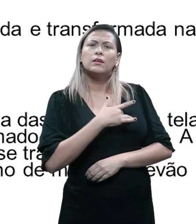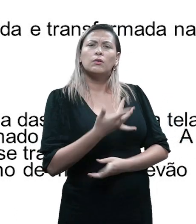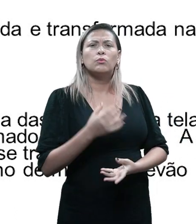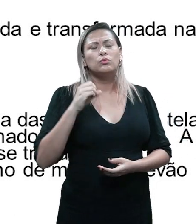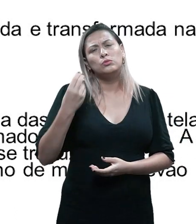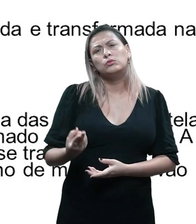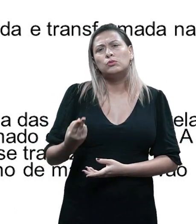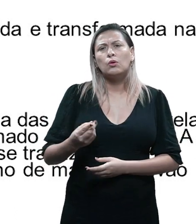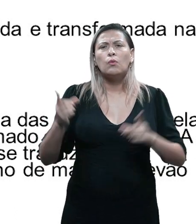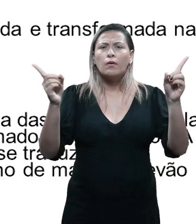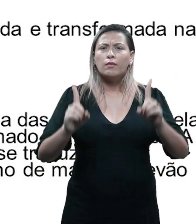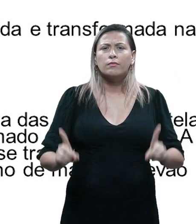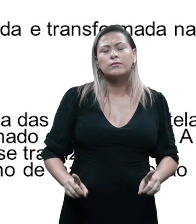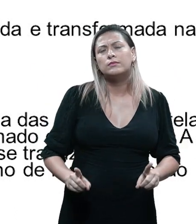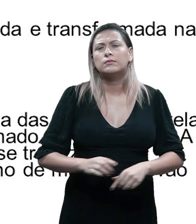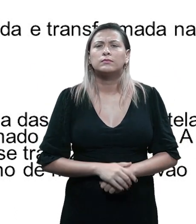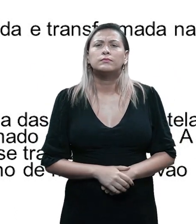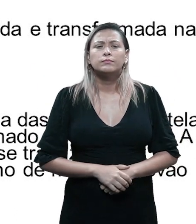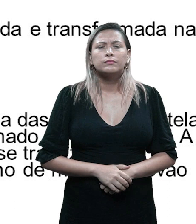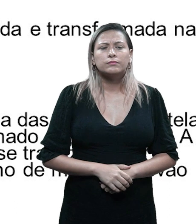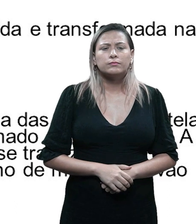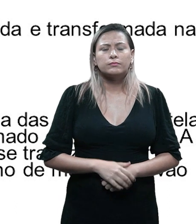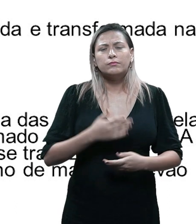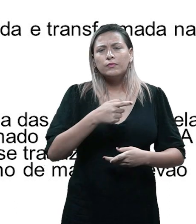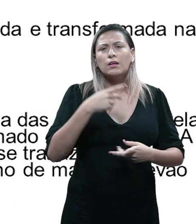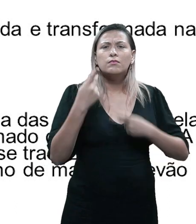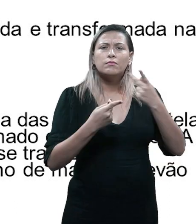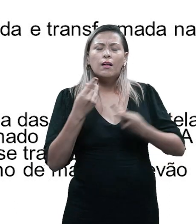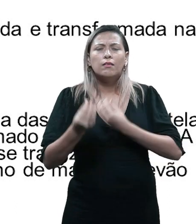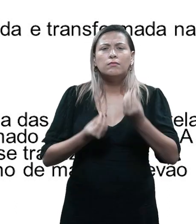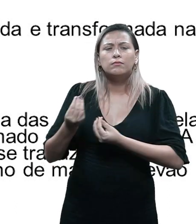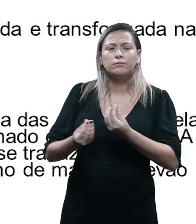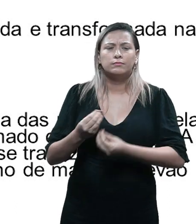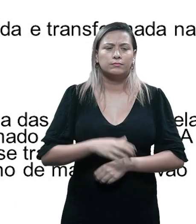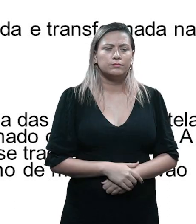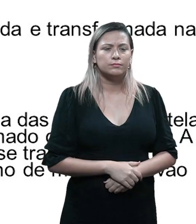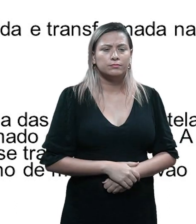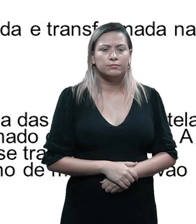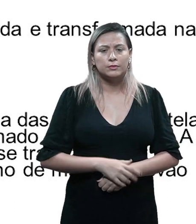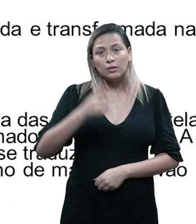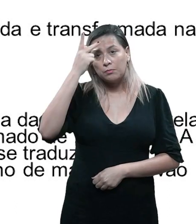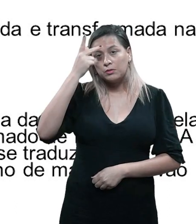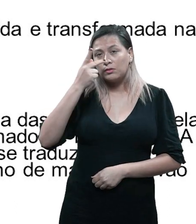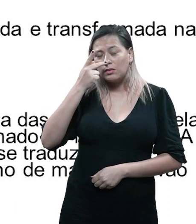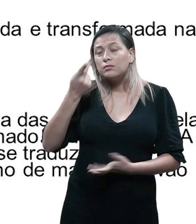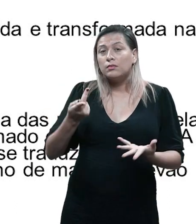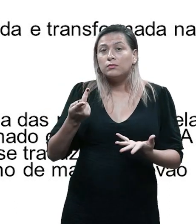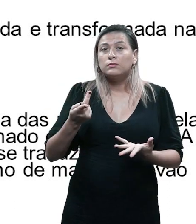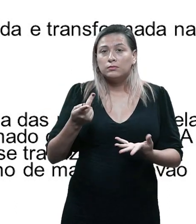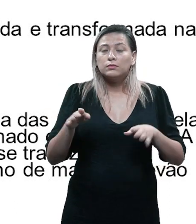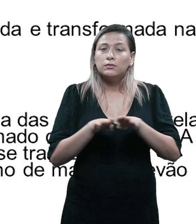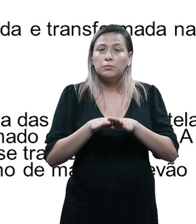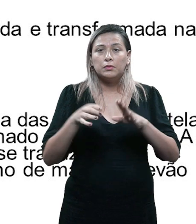ou qual é a deficiência, o modo desse personagem falar, traços da sua personalidade, traços gerais,